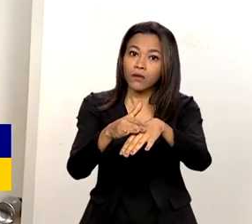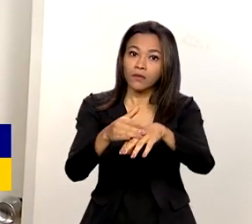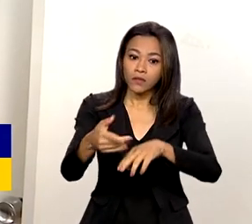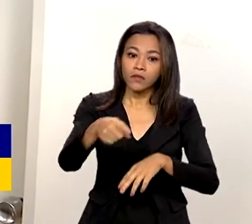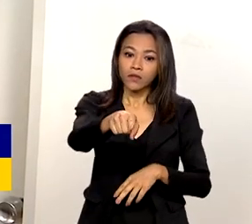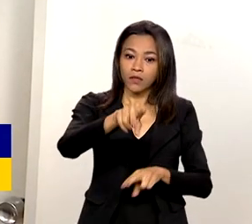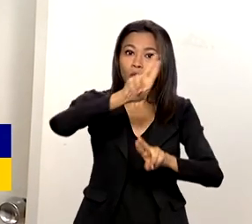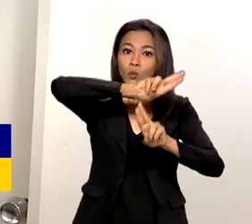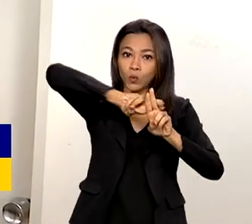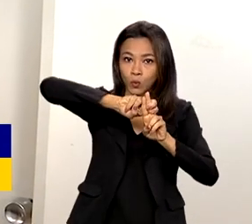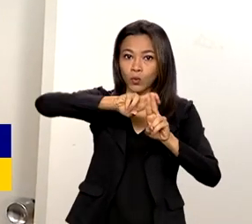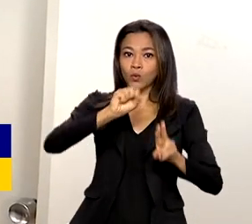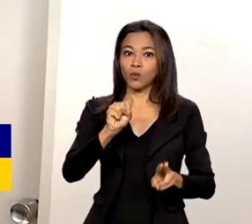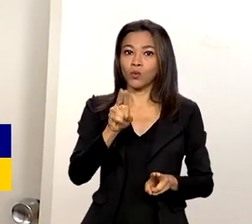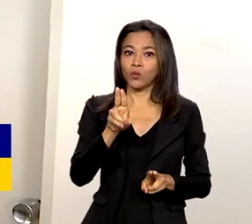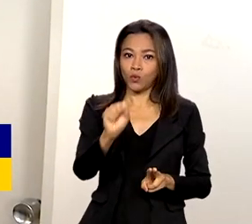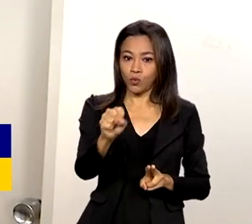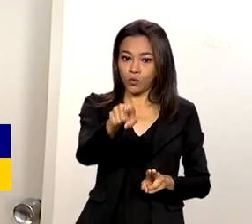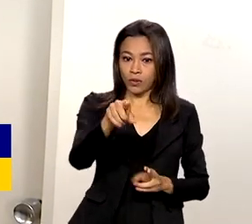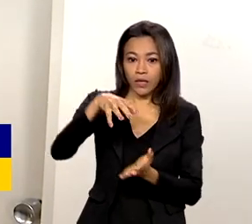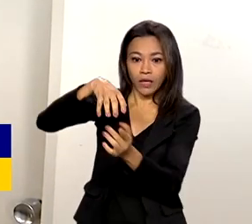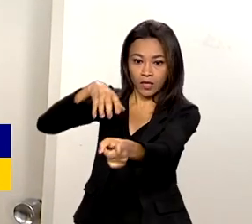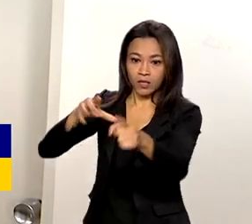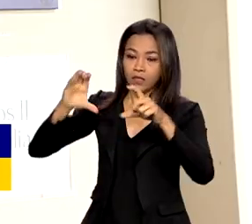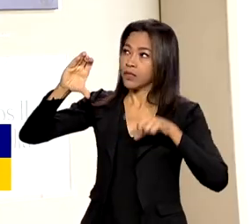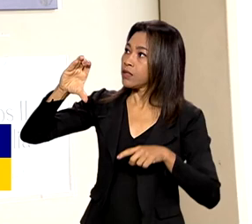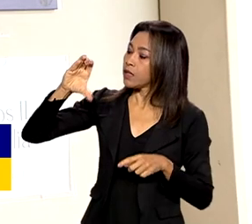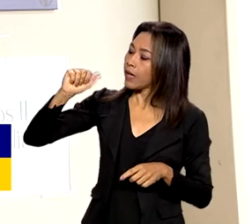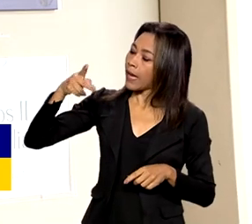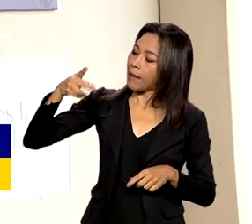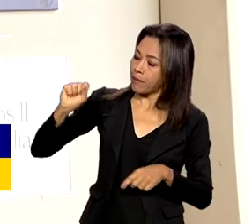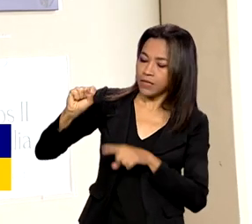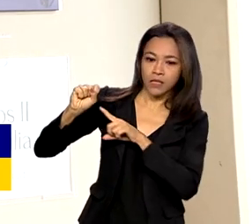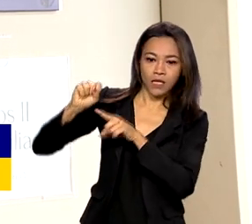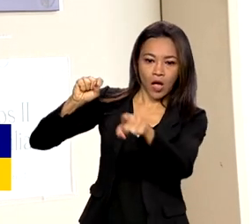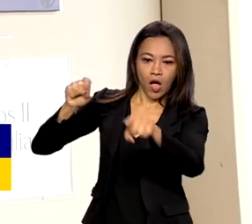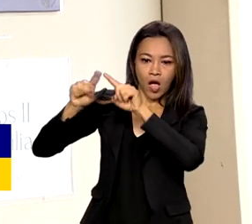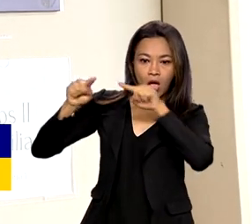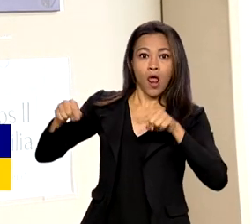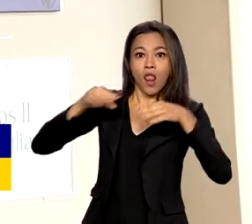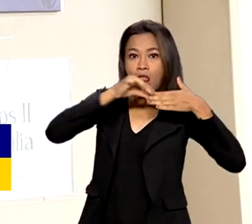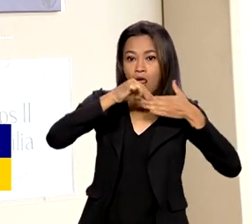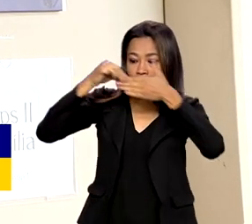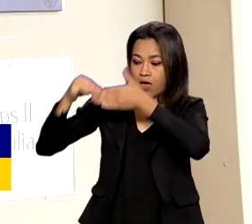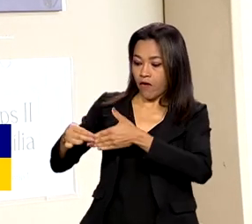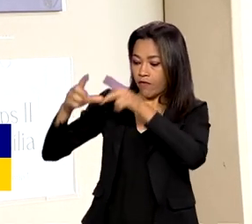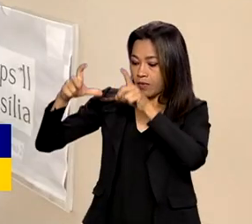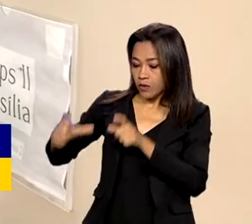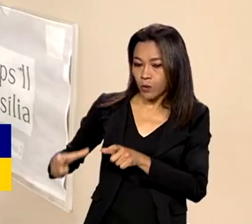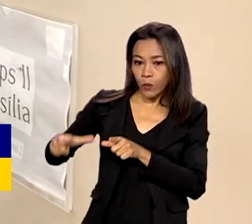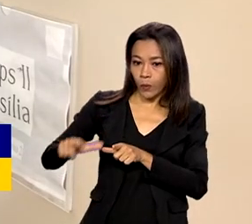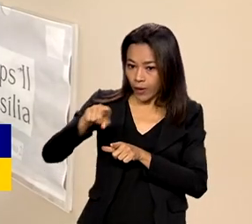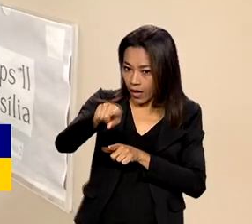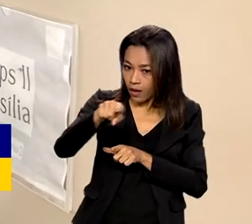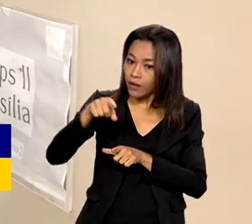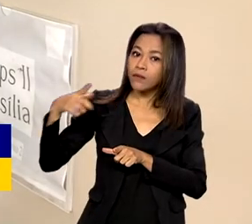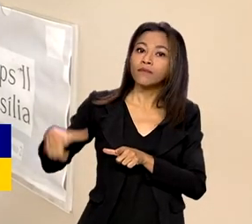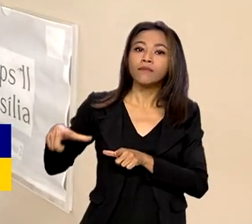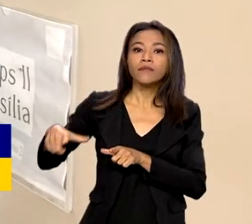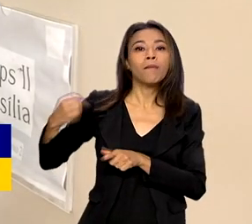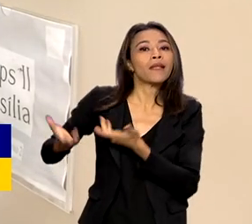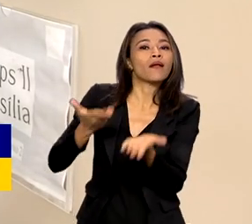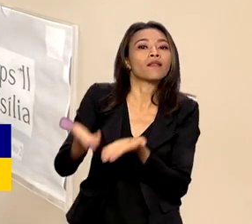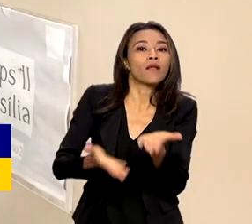ela seja diagnosticada nas unidades de pronto atendimento, o paciente é encaminhado para a rede de atenção psicossocial,